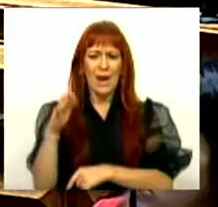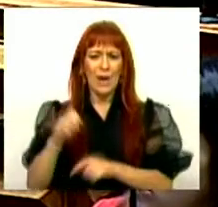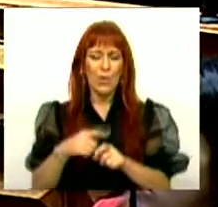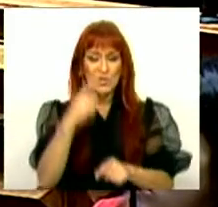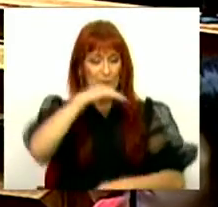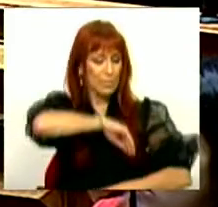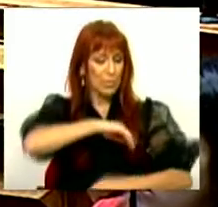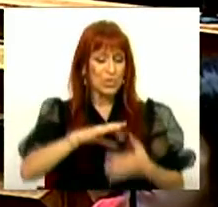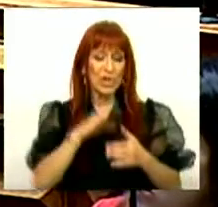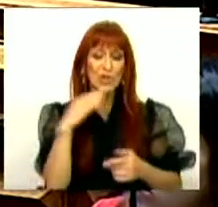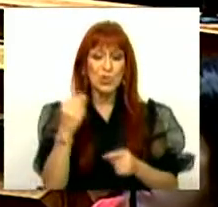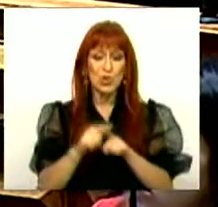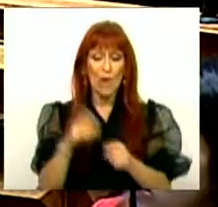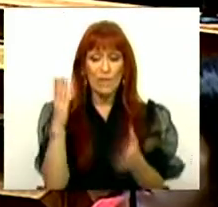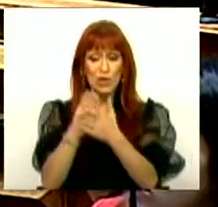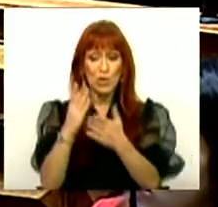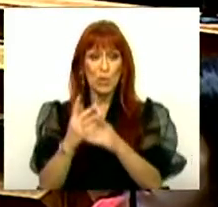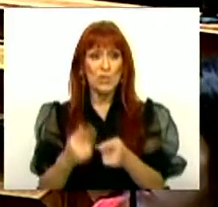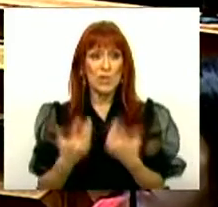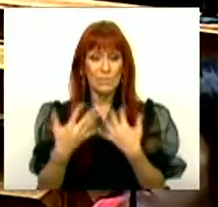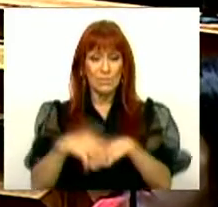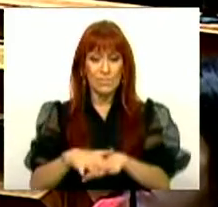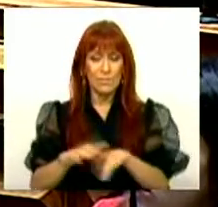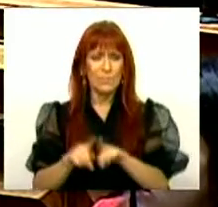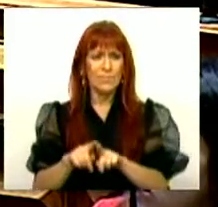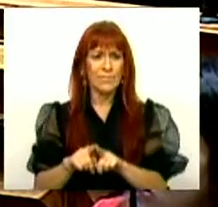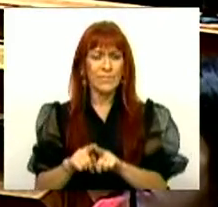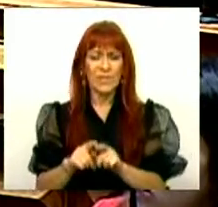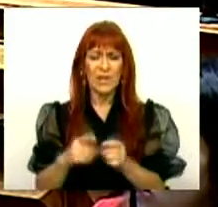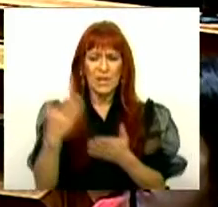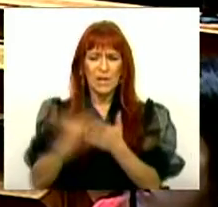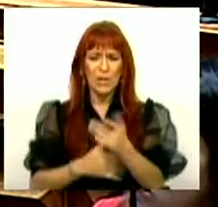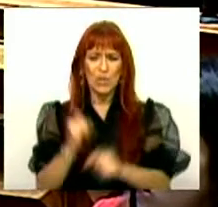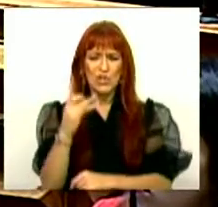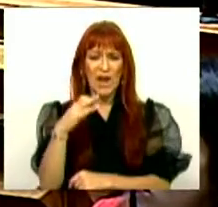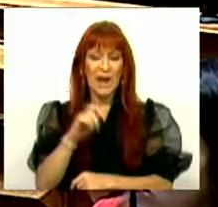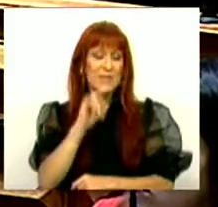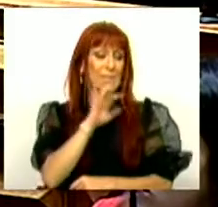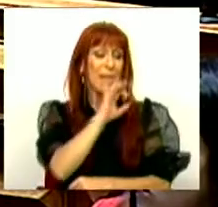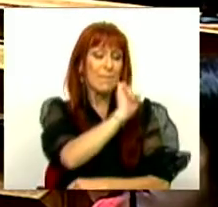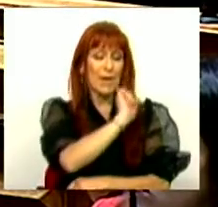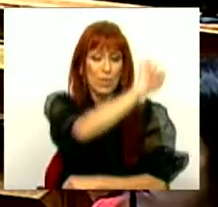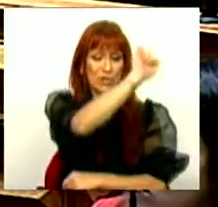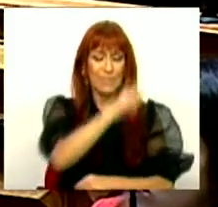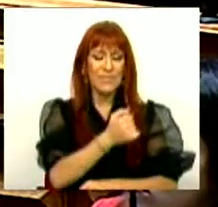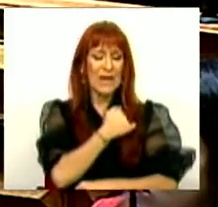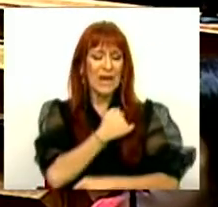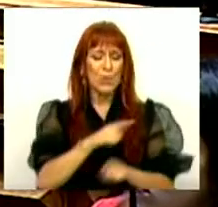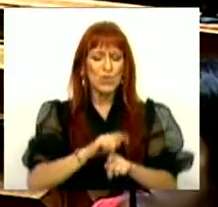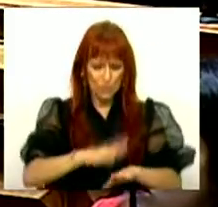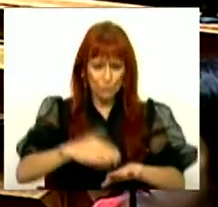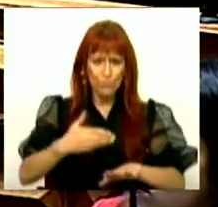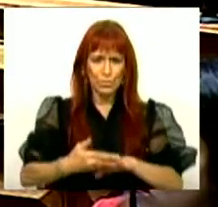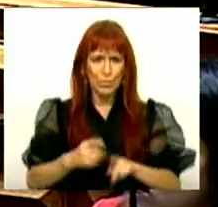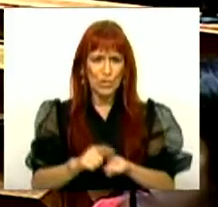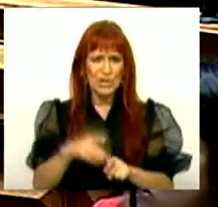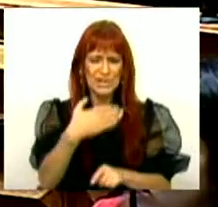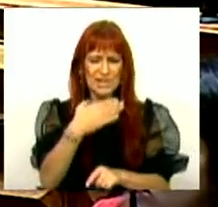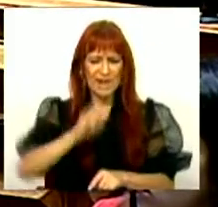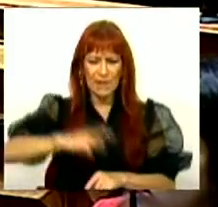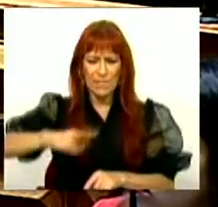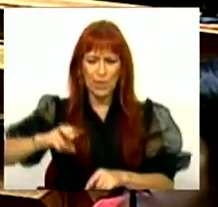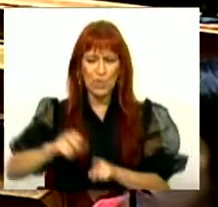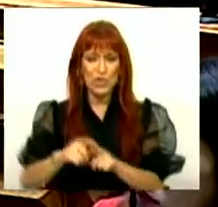trabalho dos jovens estudantes, integrados na declaração de IRS dos seus pais. E na habitação, o reforço de 7 milhões de euros